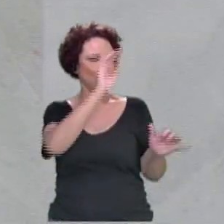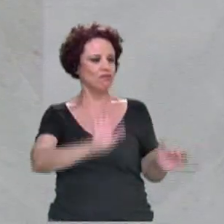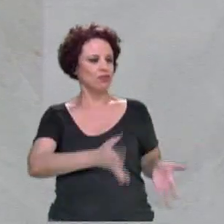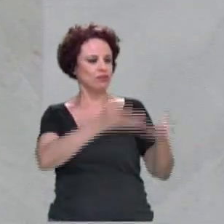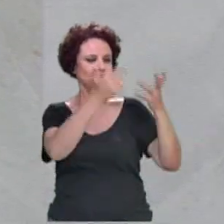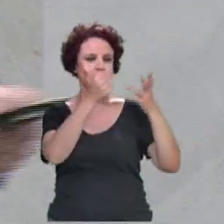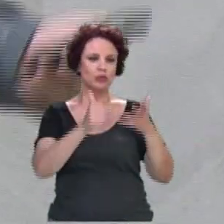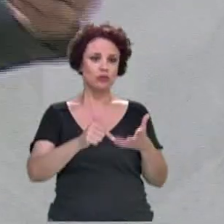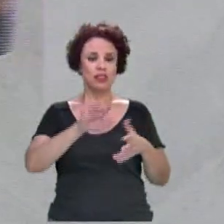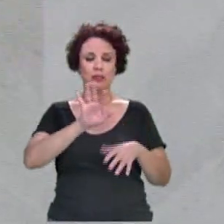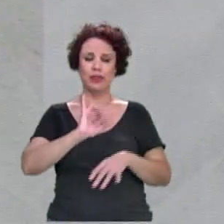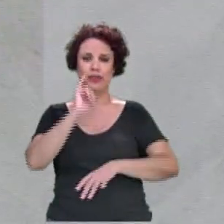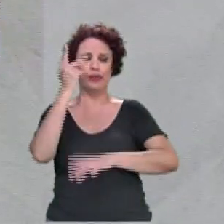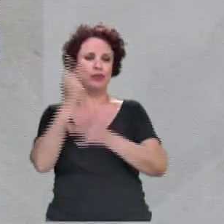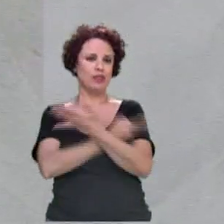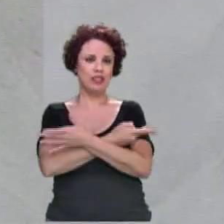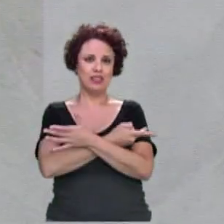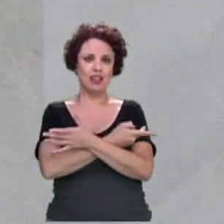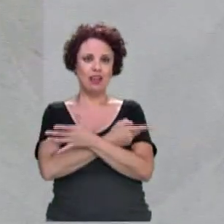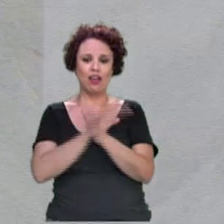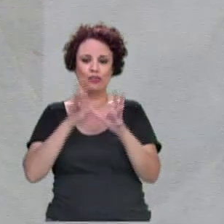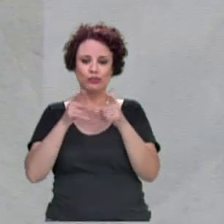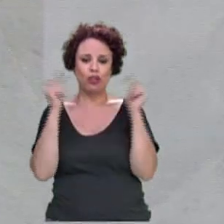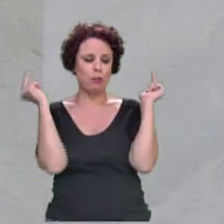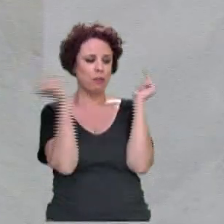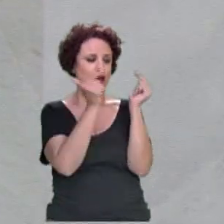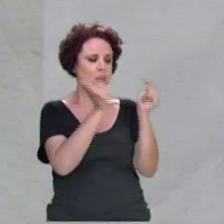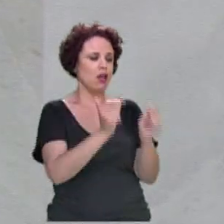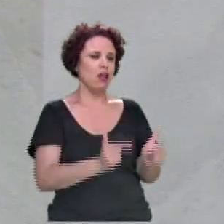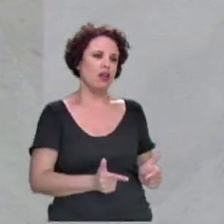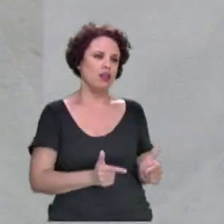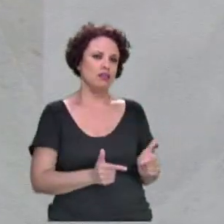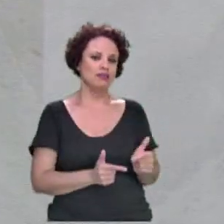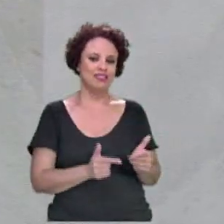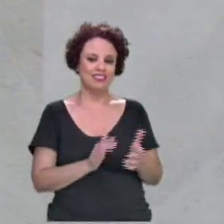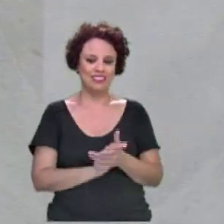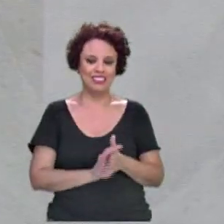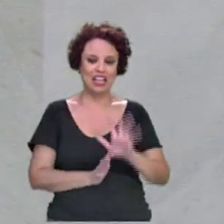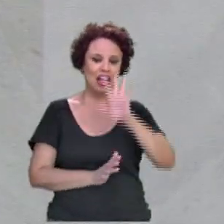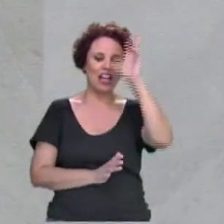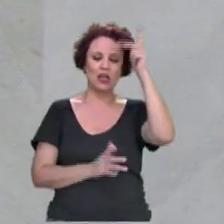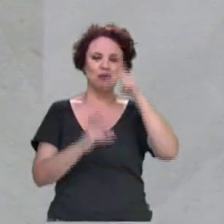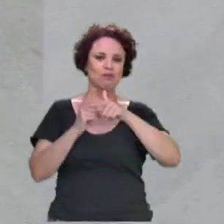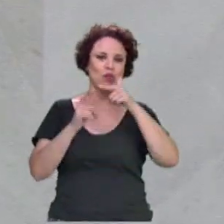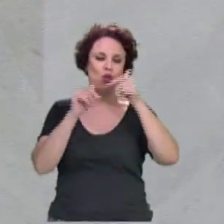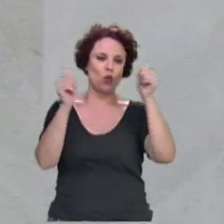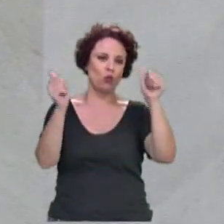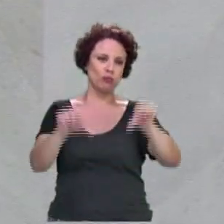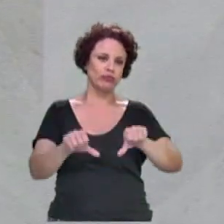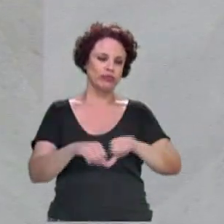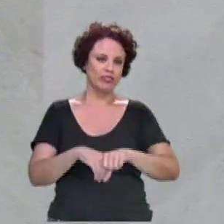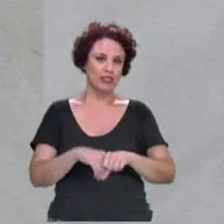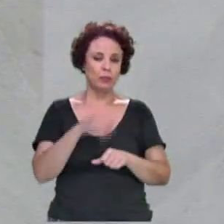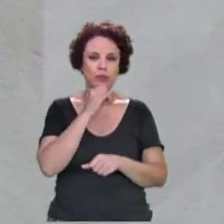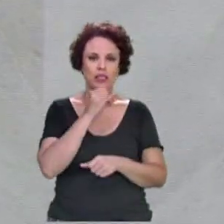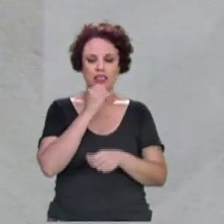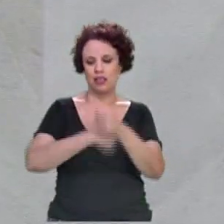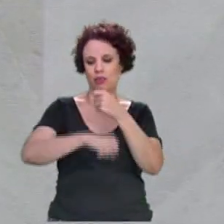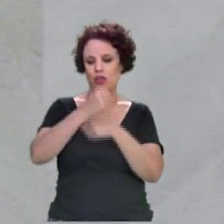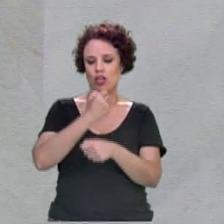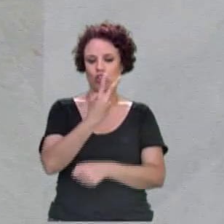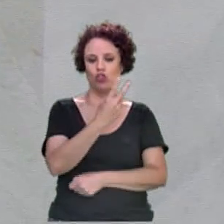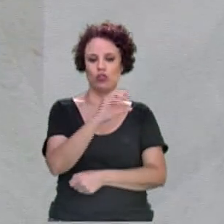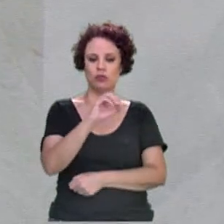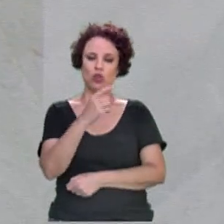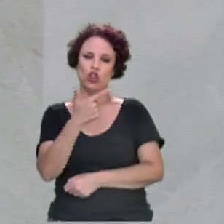dessa, parece que a imprensa gosta de charfudar nisso aí, porque acaba fazendo um discurso terrível. Para vocês terem ideia, em 2012 morreram